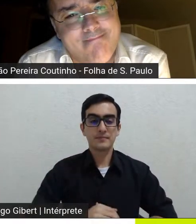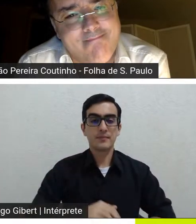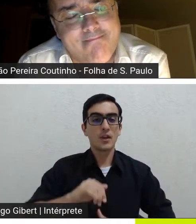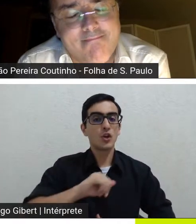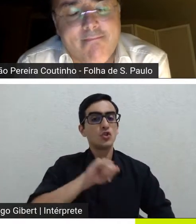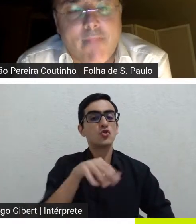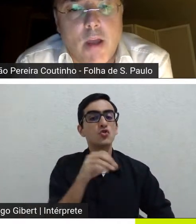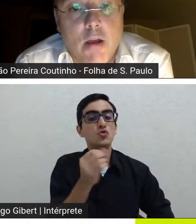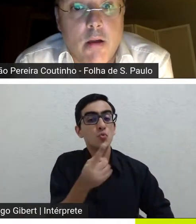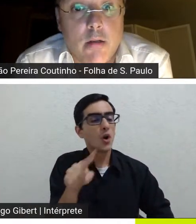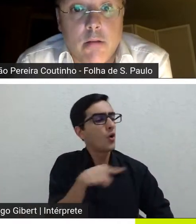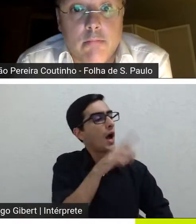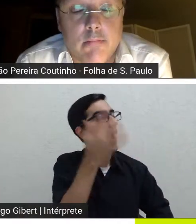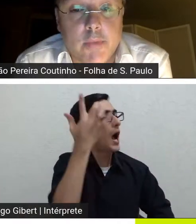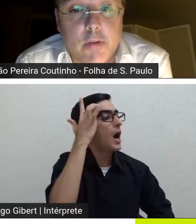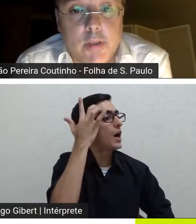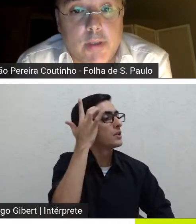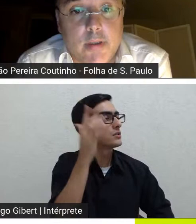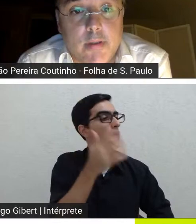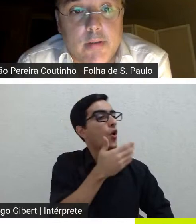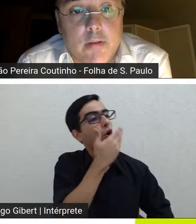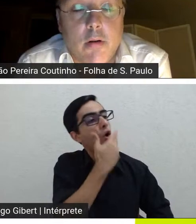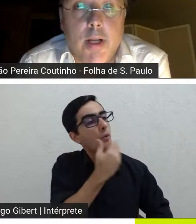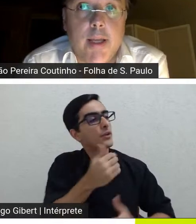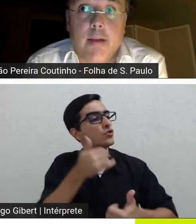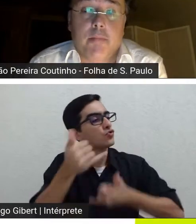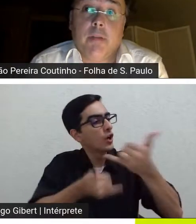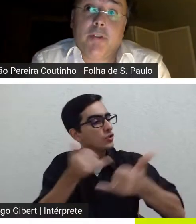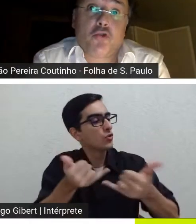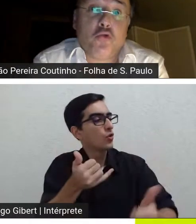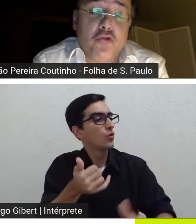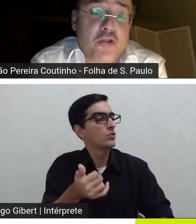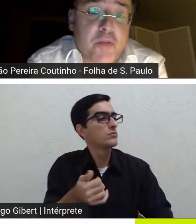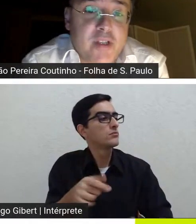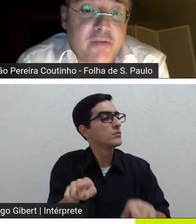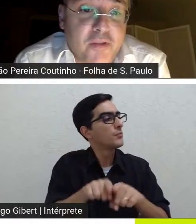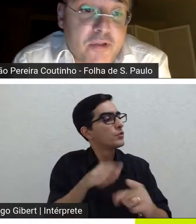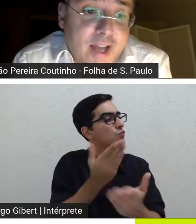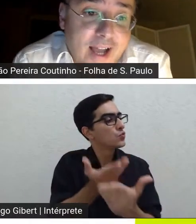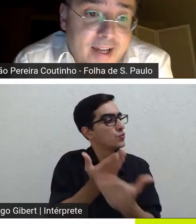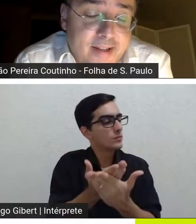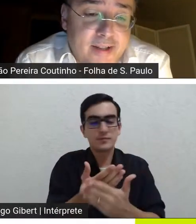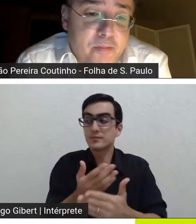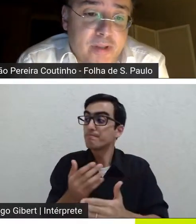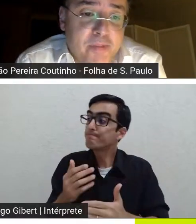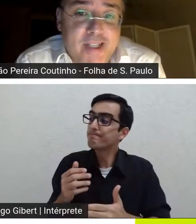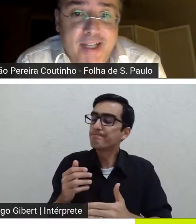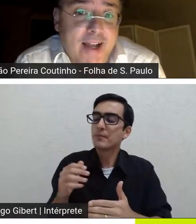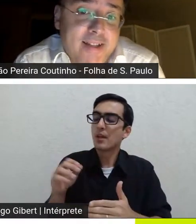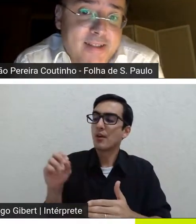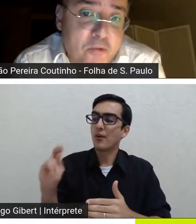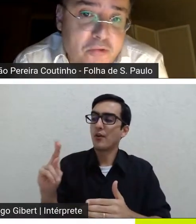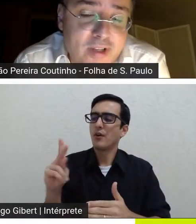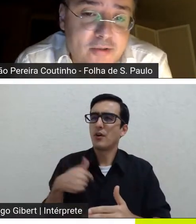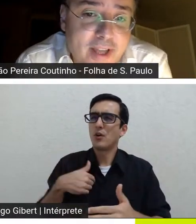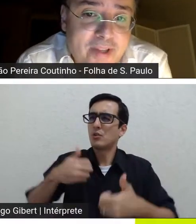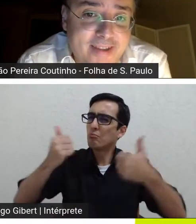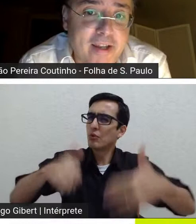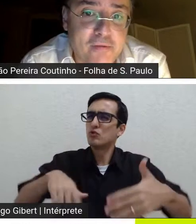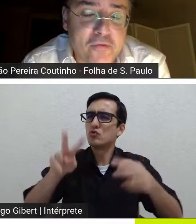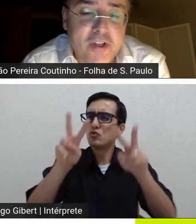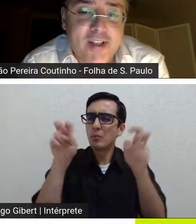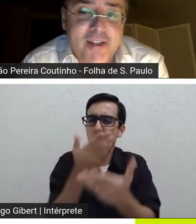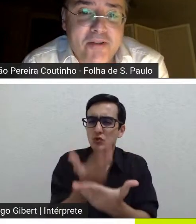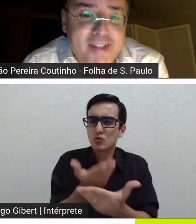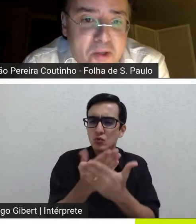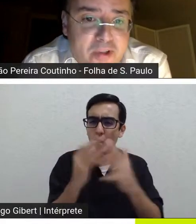ideia aqui com o jogador Dostoiévski olha estudos específicos da área da psicanálise não conheço nem